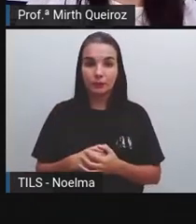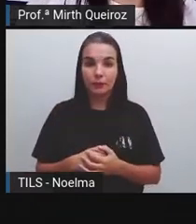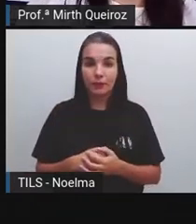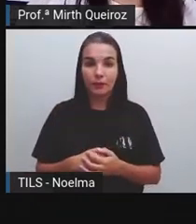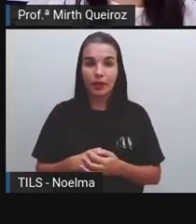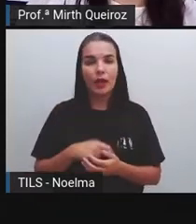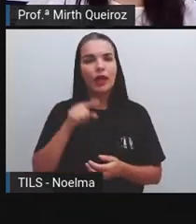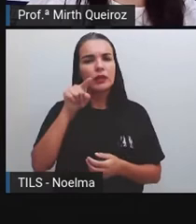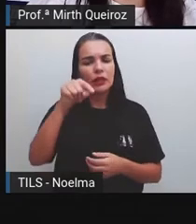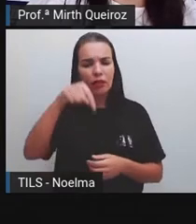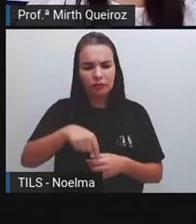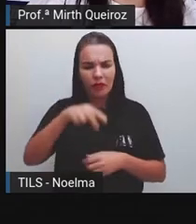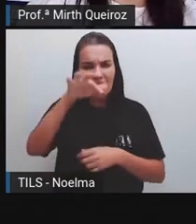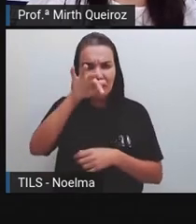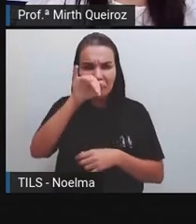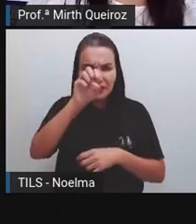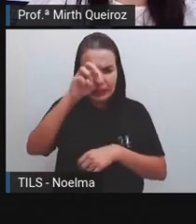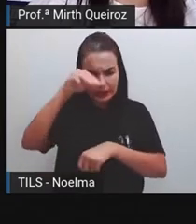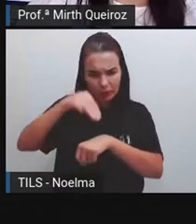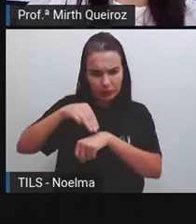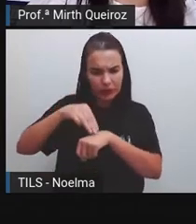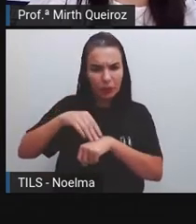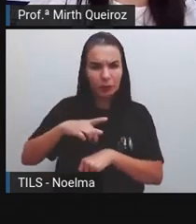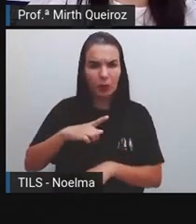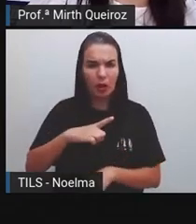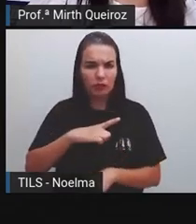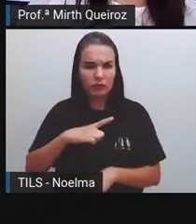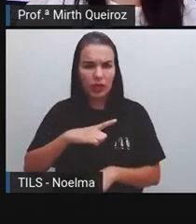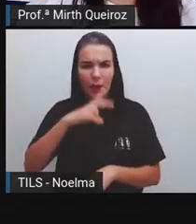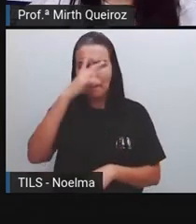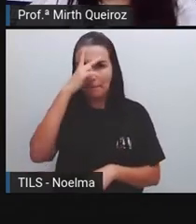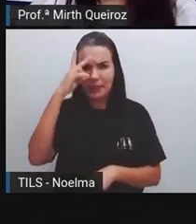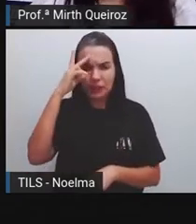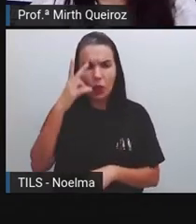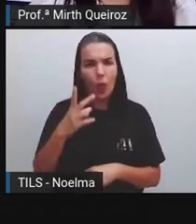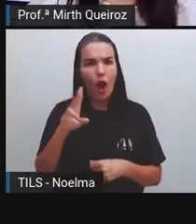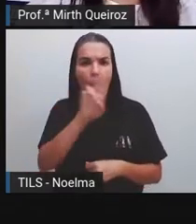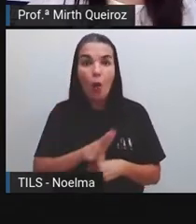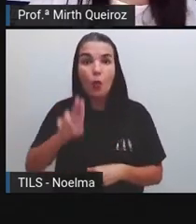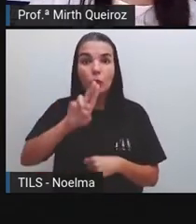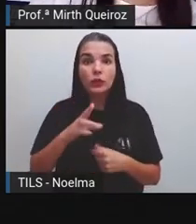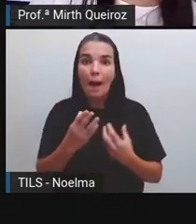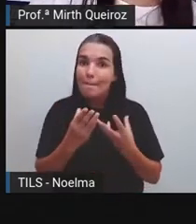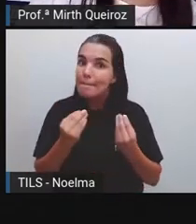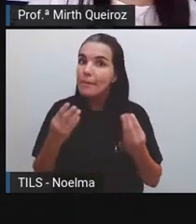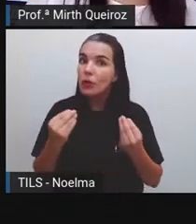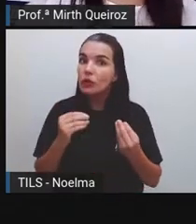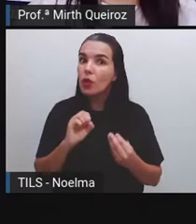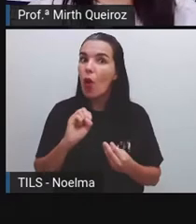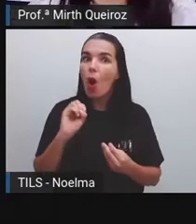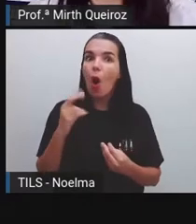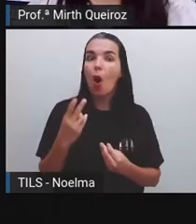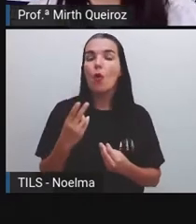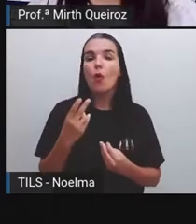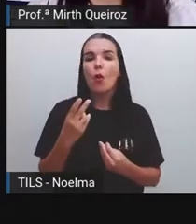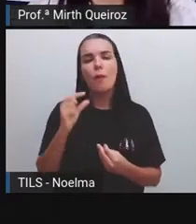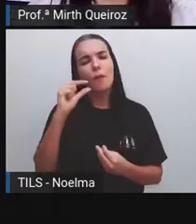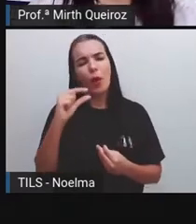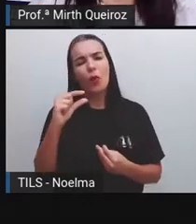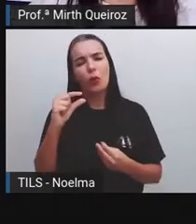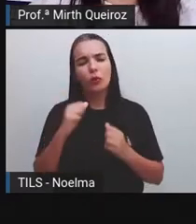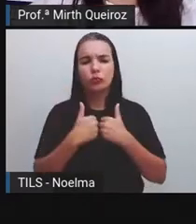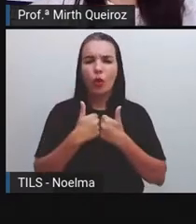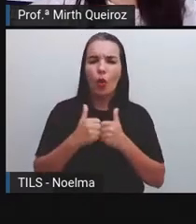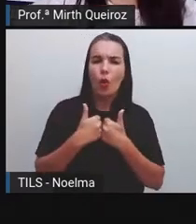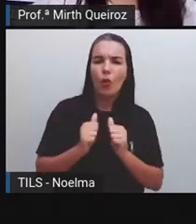neste caso, no nosso município, né? As pessoas utilizam muito ou poucos meios de transporte coletivo. E que